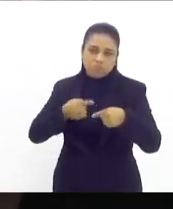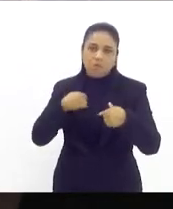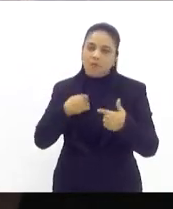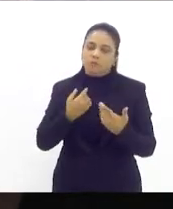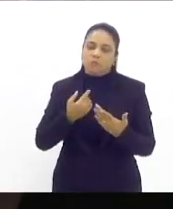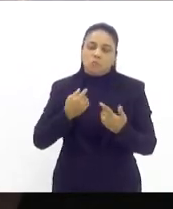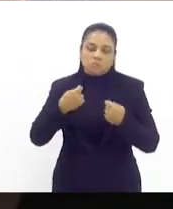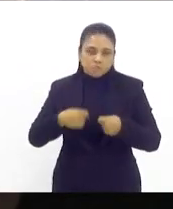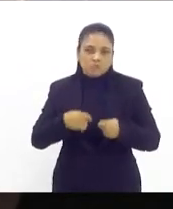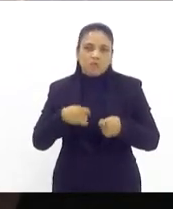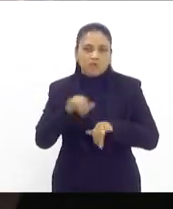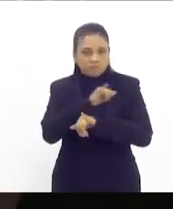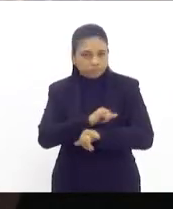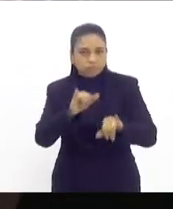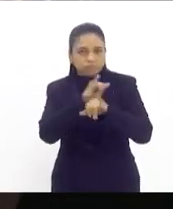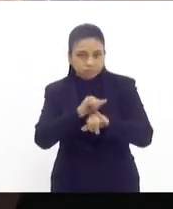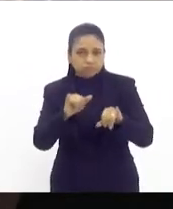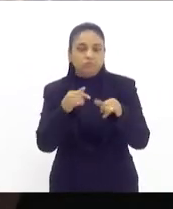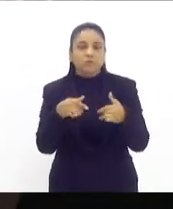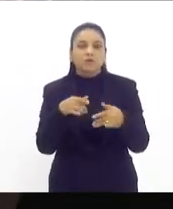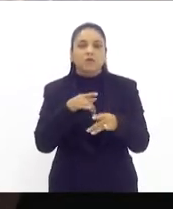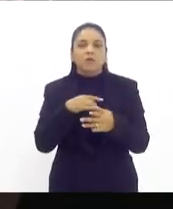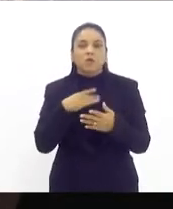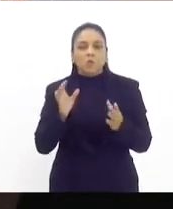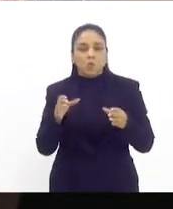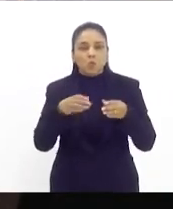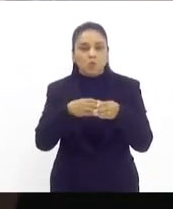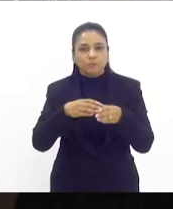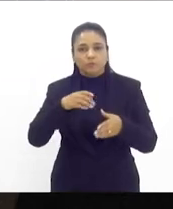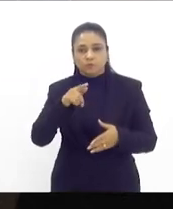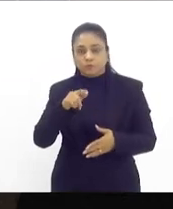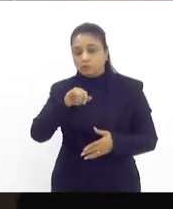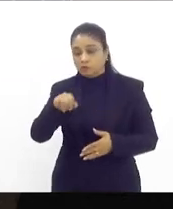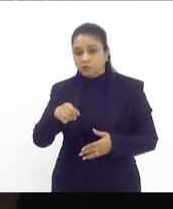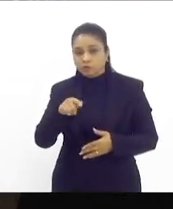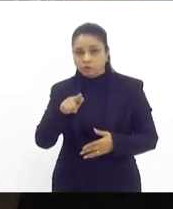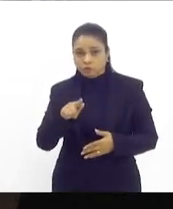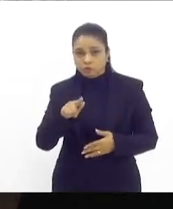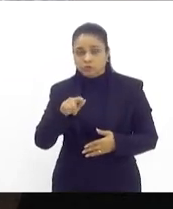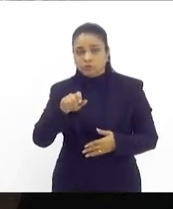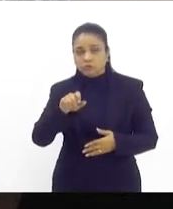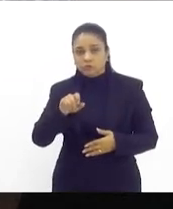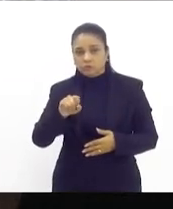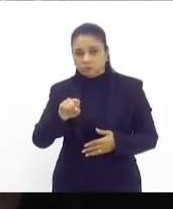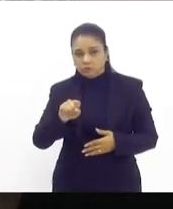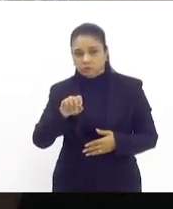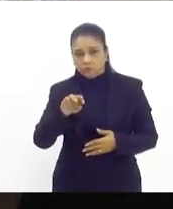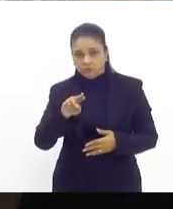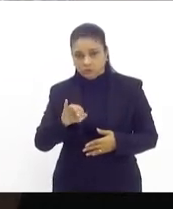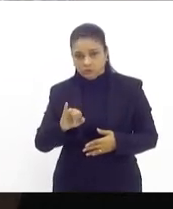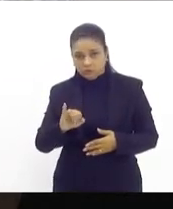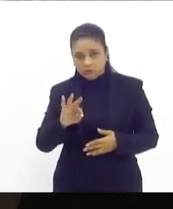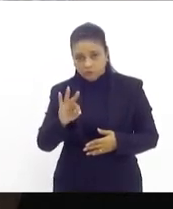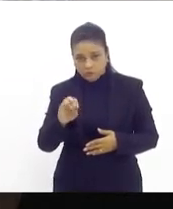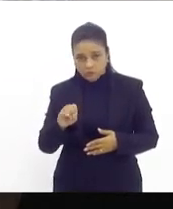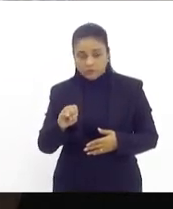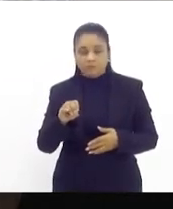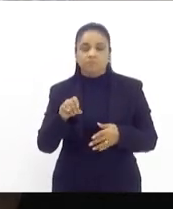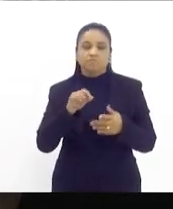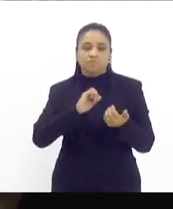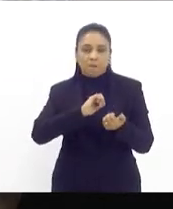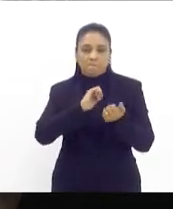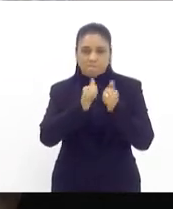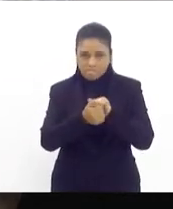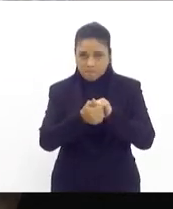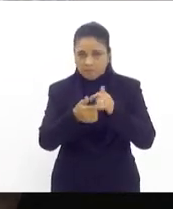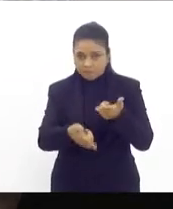referência e dizer aqui a todo mundo do Jiu-Jitsu que a gente continua, o projeto vai pedir celeridade da presidência para que reinclua novamente em